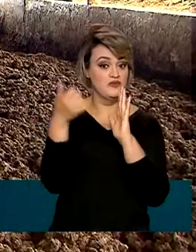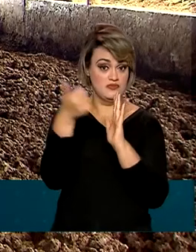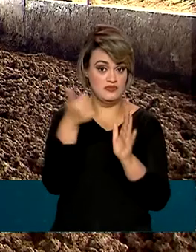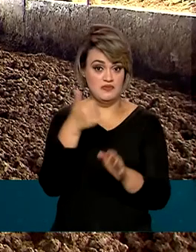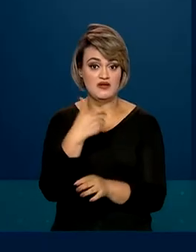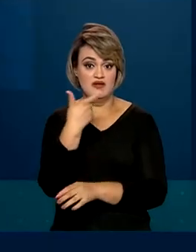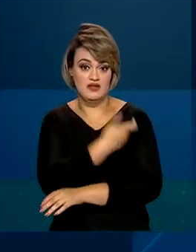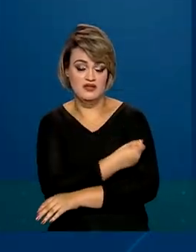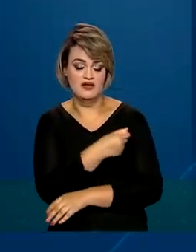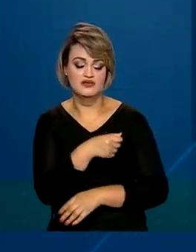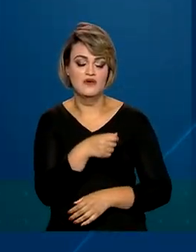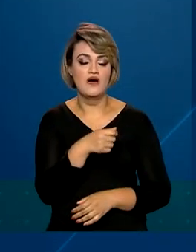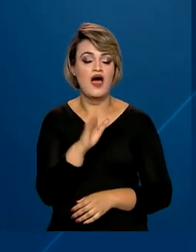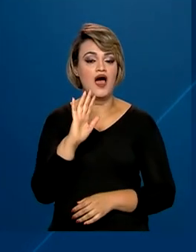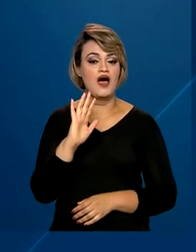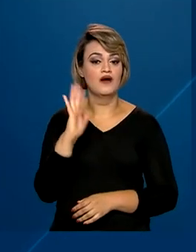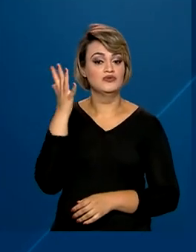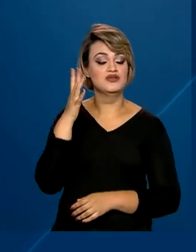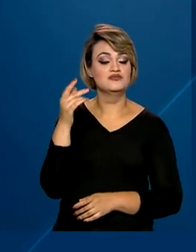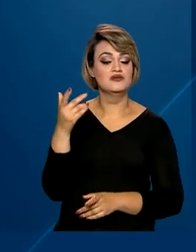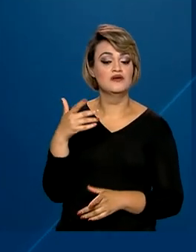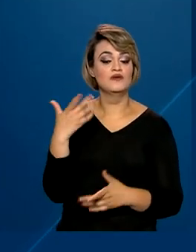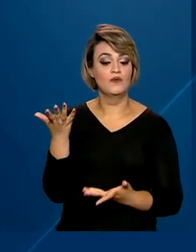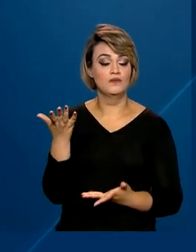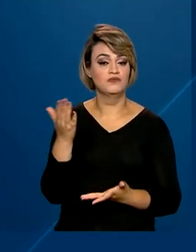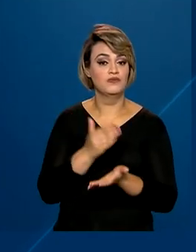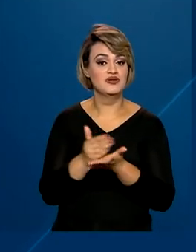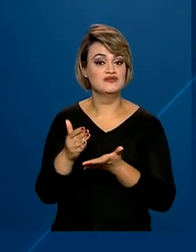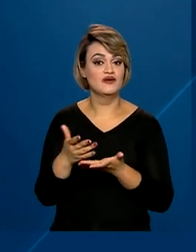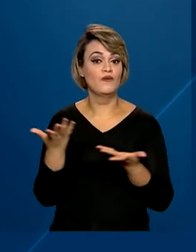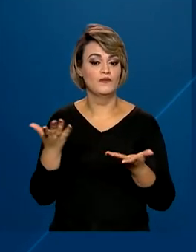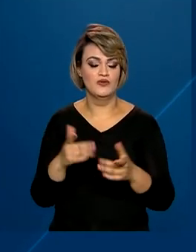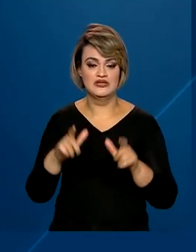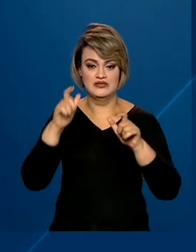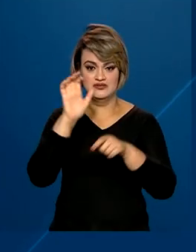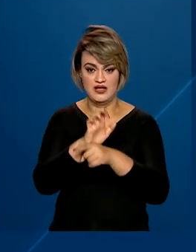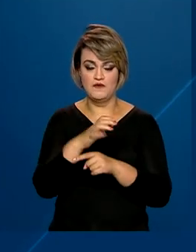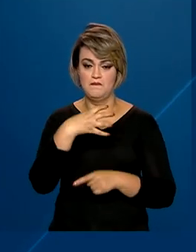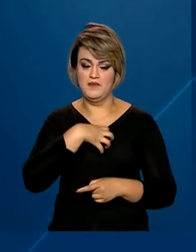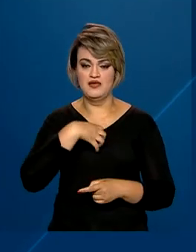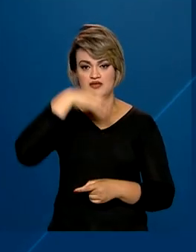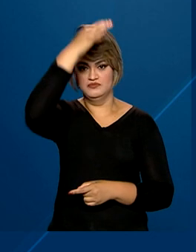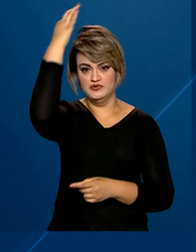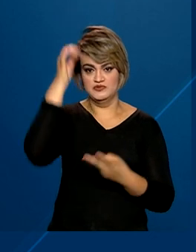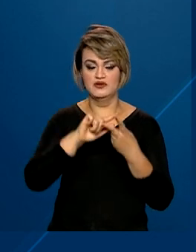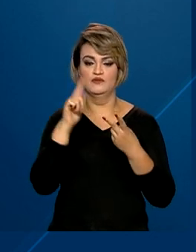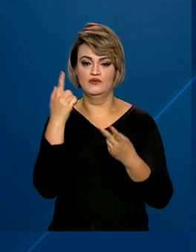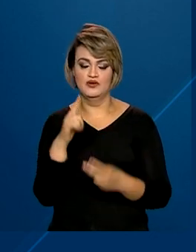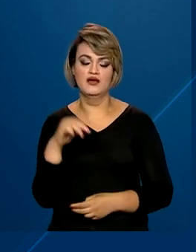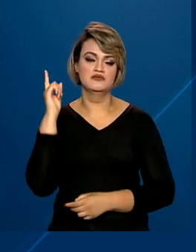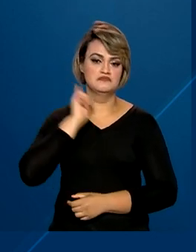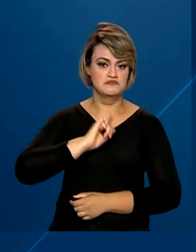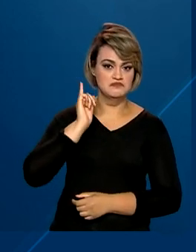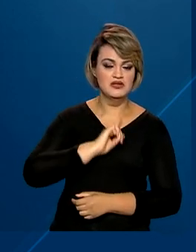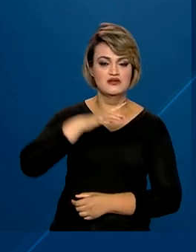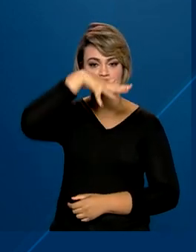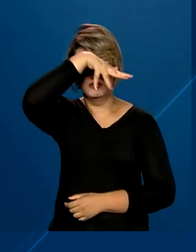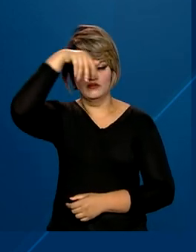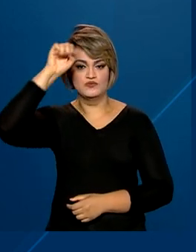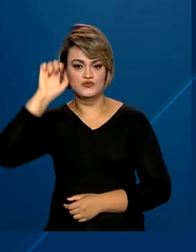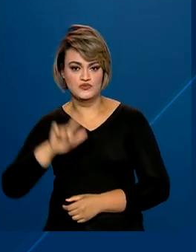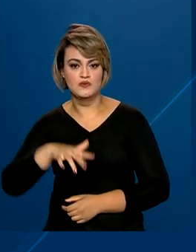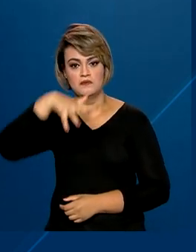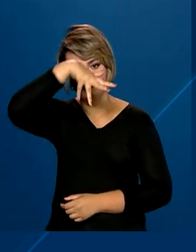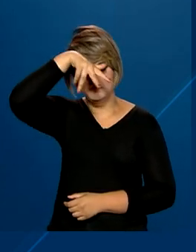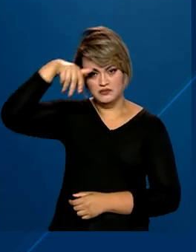vacinação contra a febre aftosa no Brasil já começou. Bahia, Espírito Santo, Goiás, Minas Gerais, Mato Grosso do